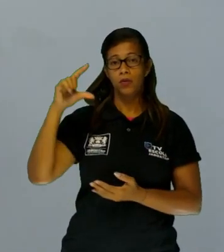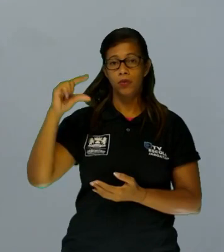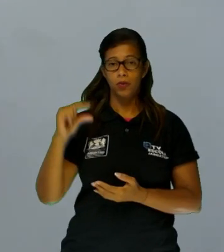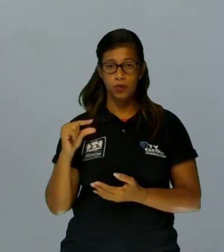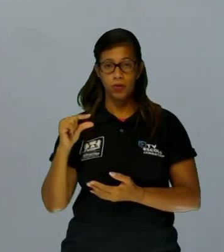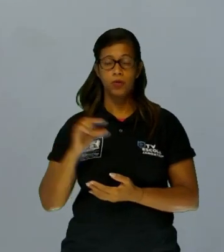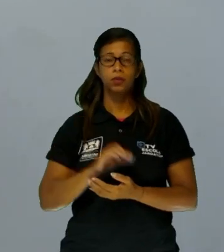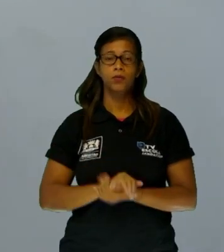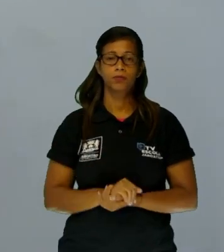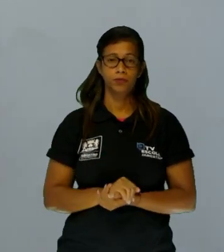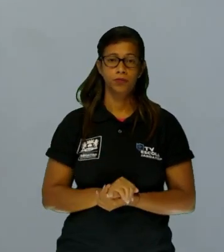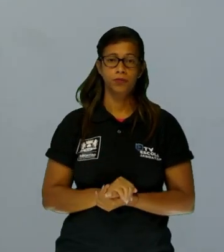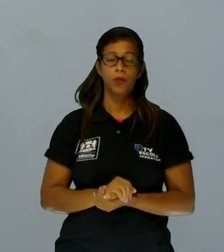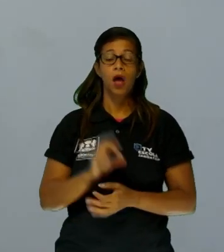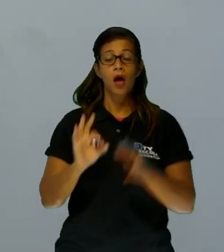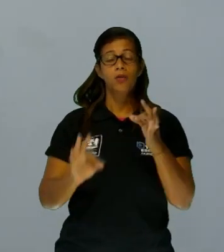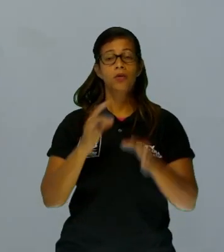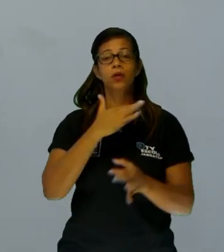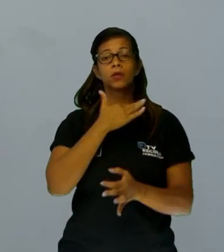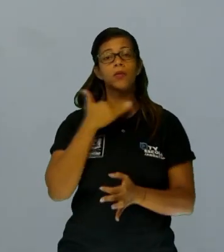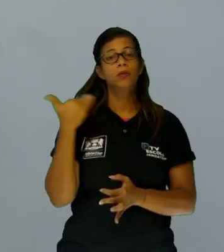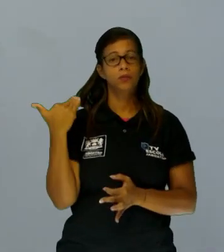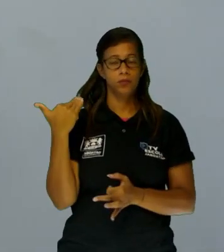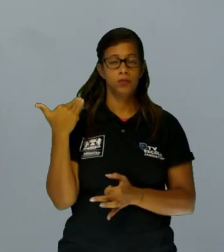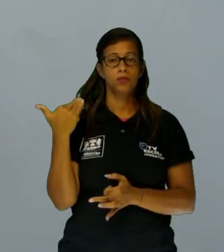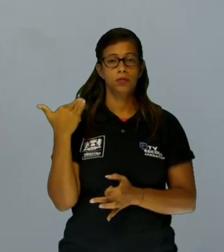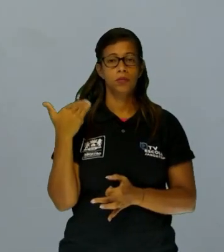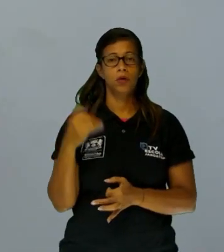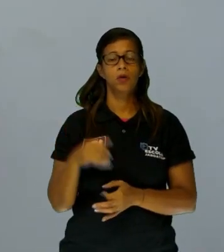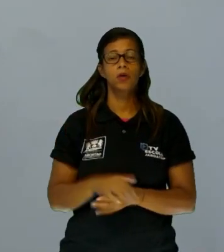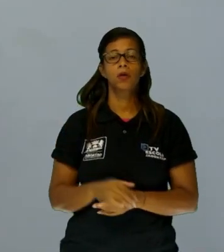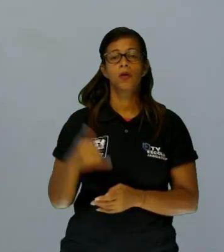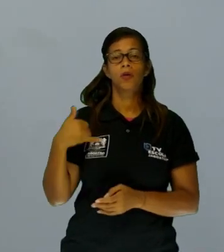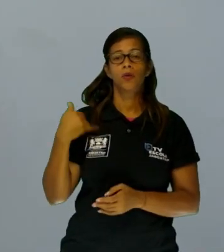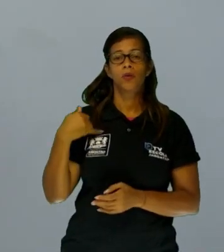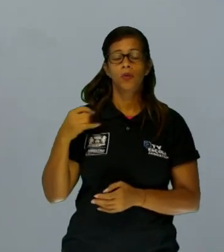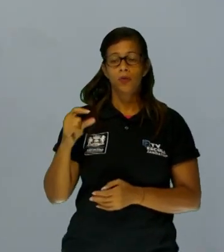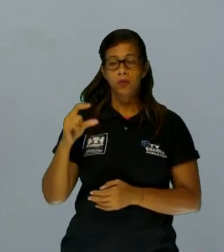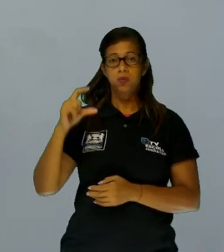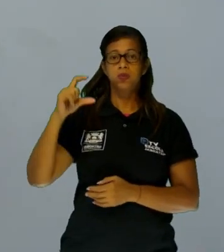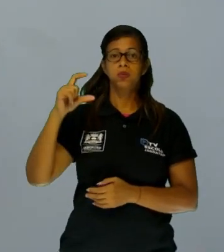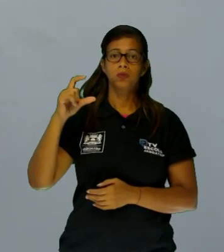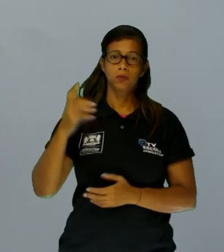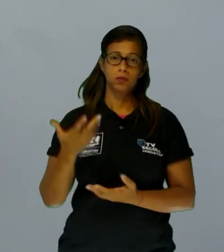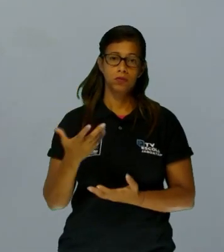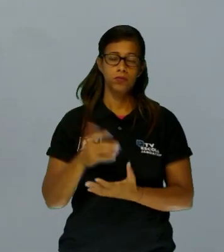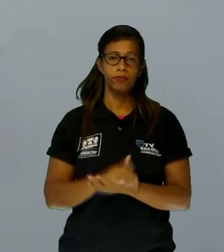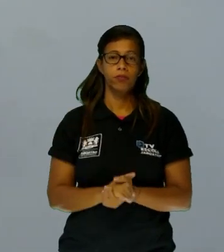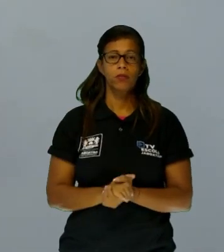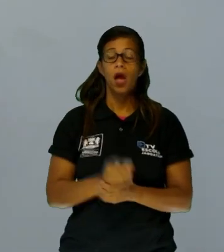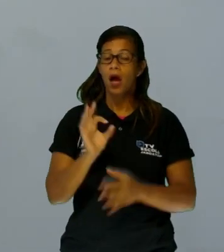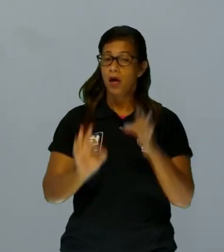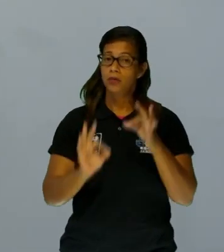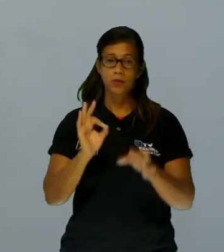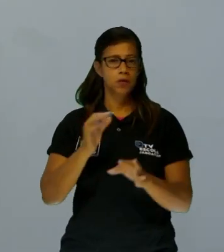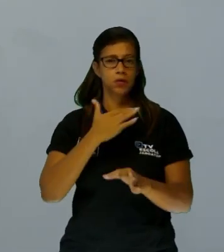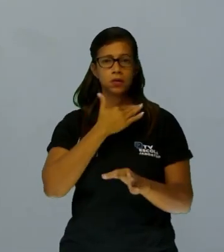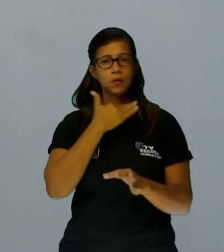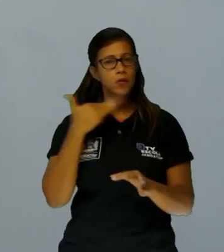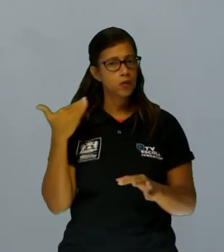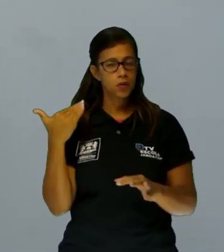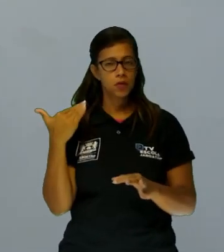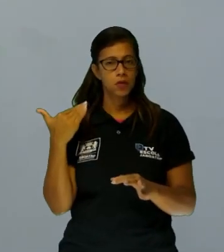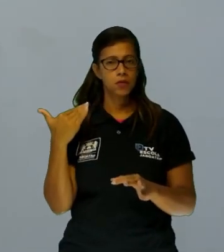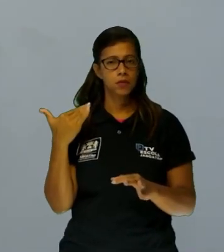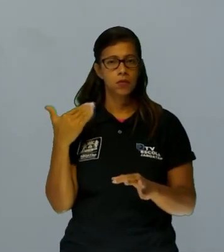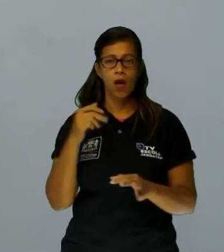que a redução da maioridade penal foi decretada. A justiça não morreu. sendo ameaçada se houver a redução. Então,